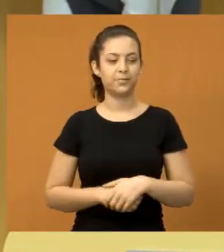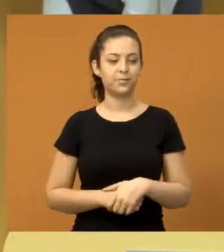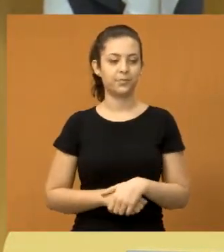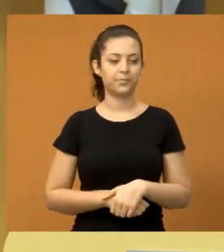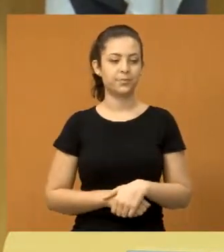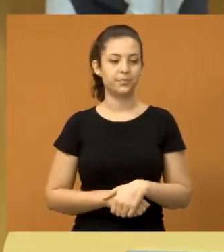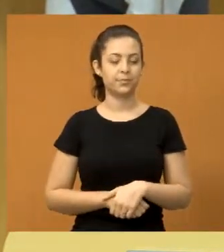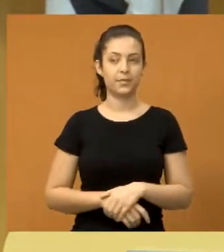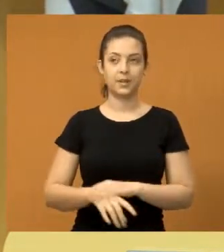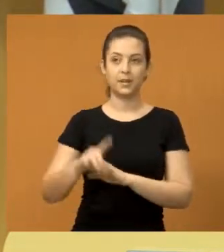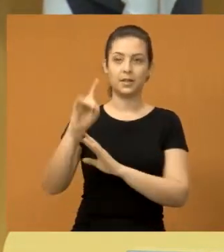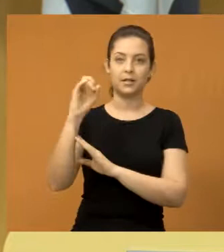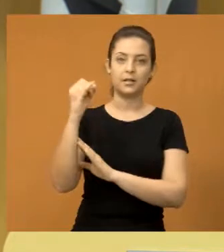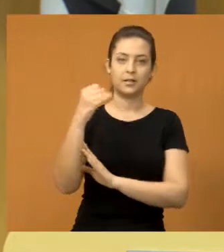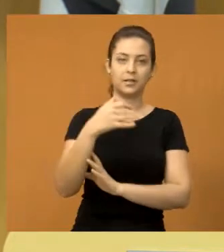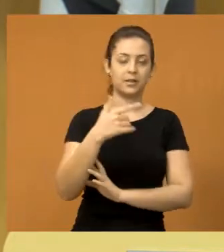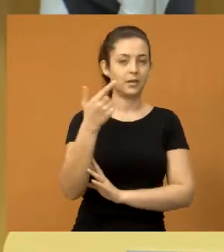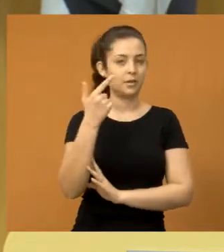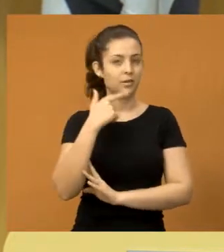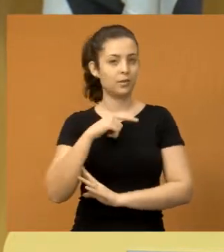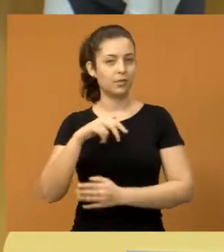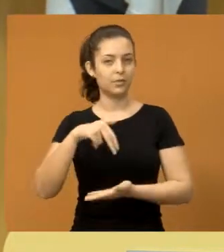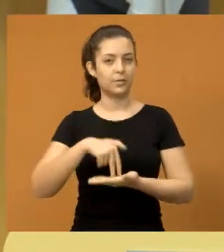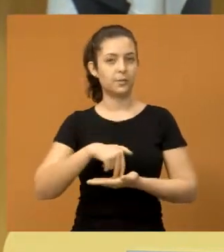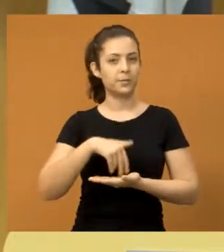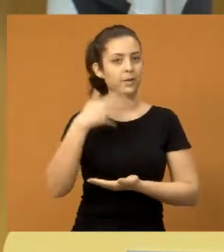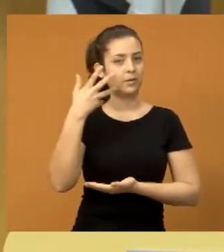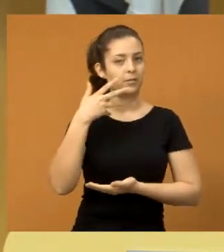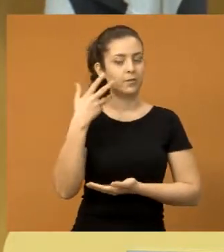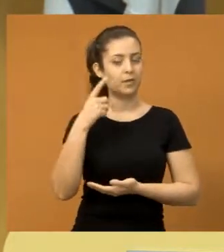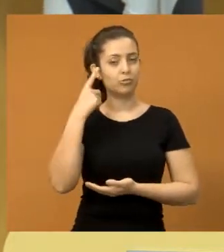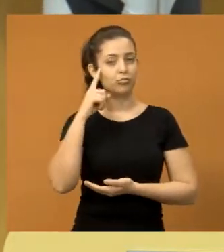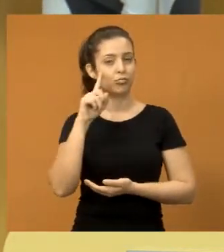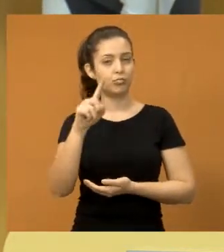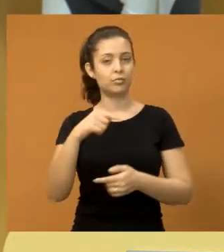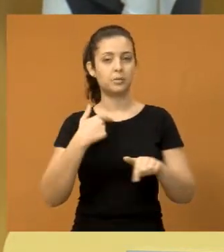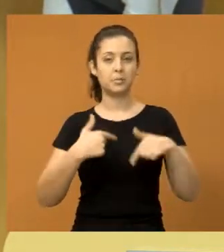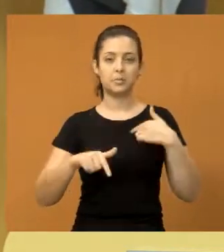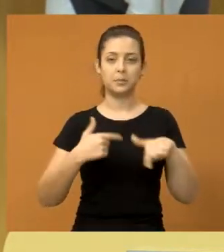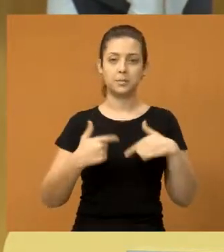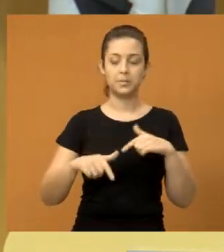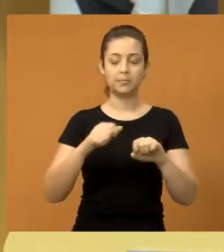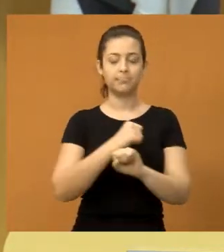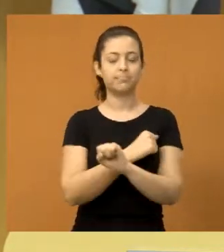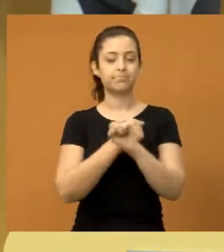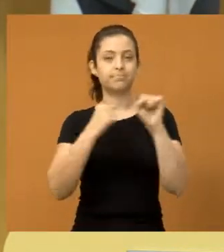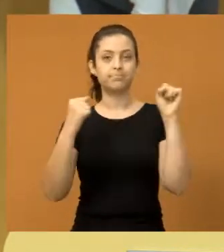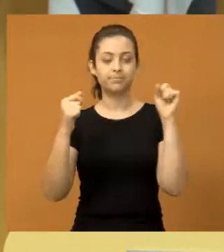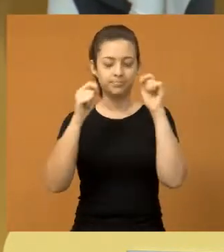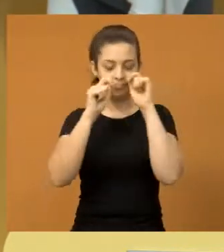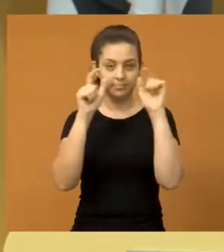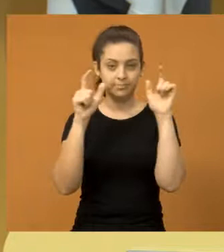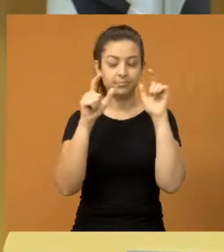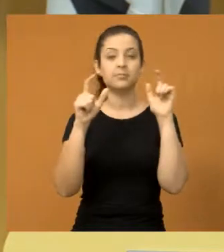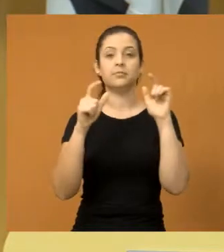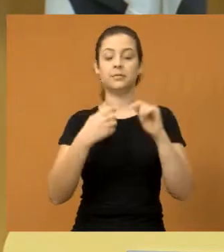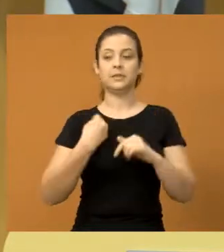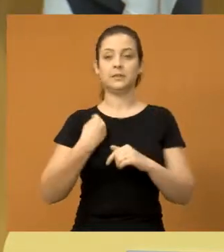Com a graça de Deus estamos aqui mais uma vez, mais uma sessão, mais um dia, sempre que a gente acorda e abre os olhos